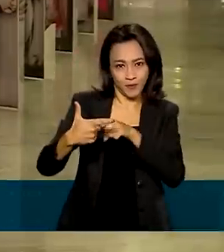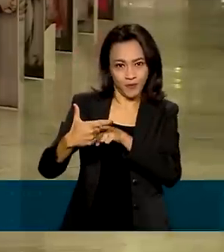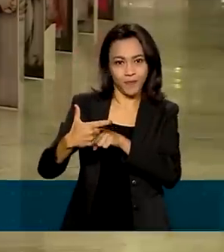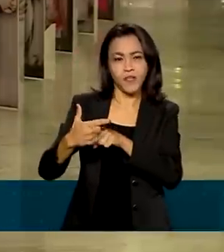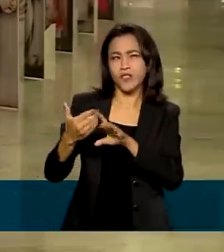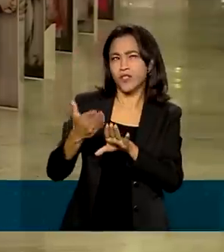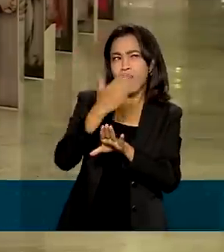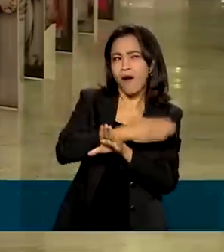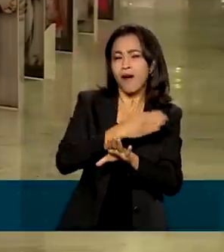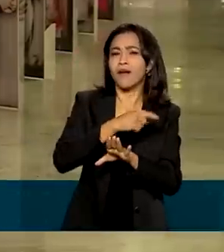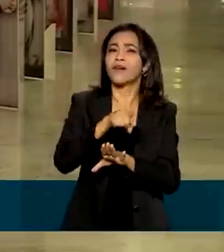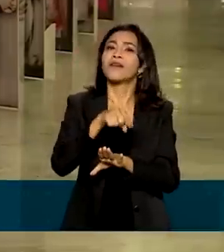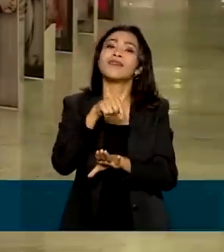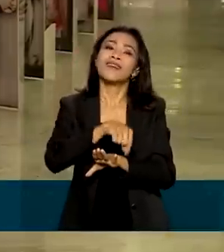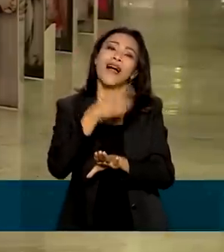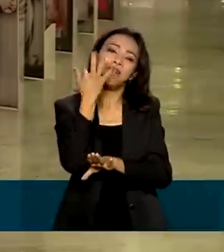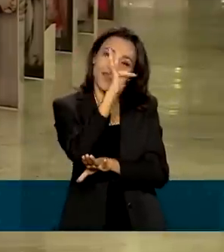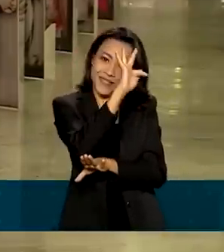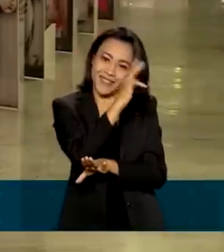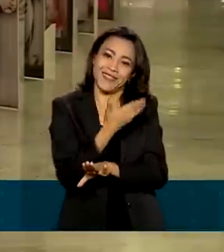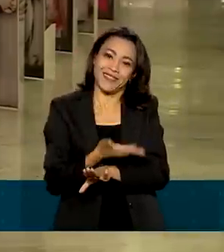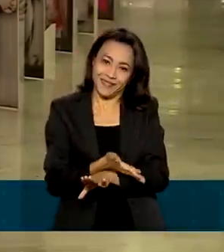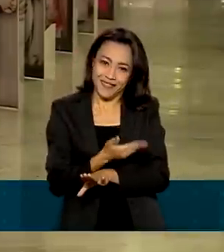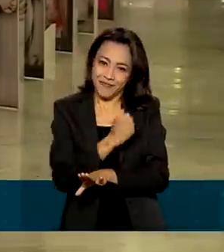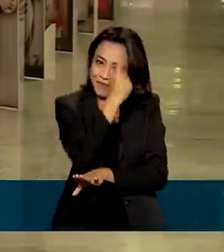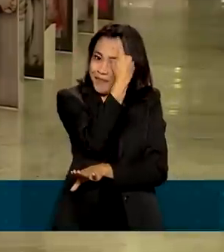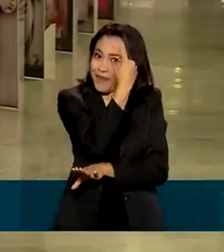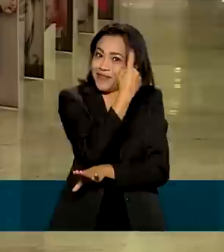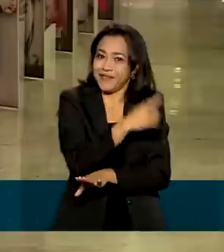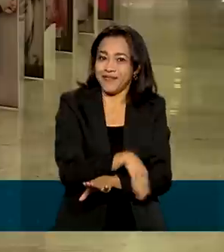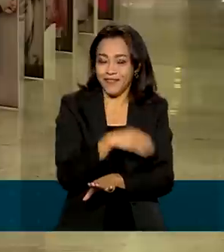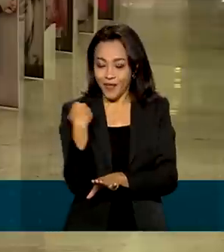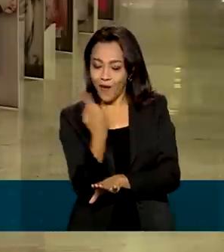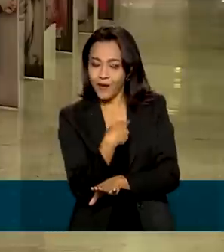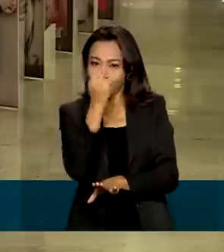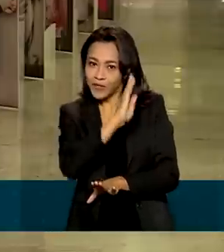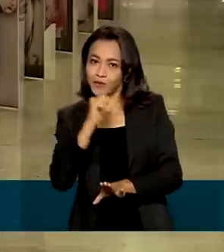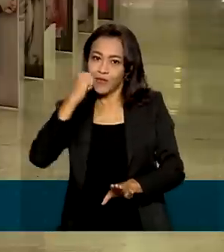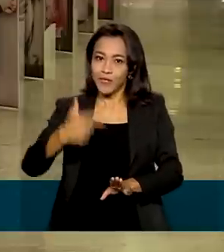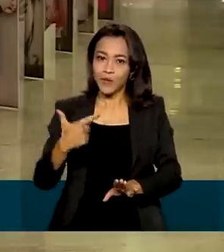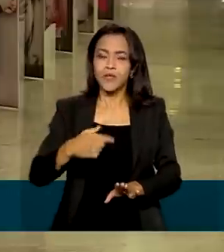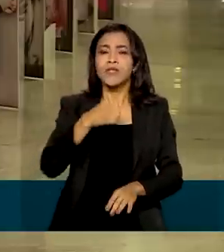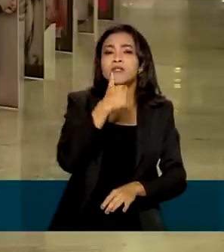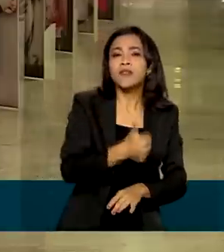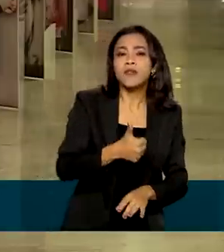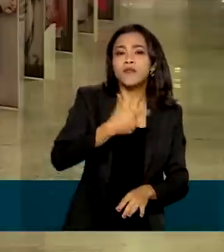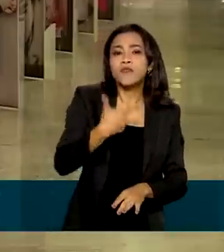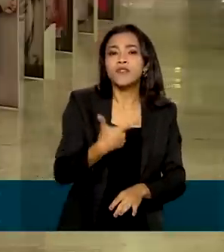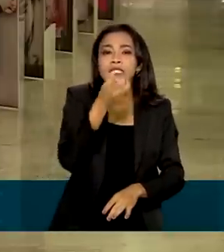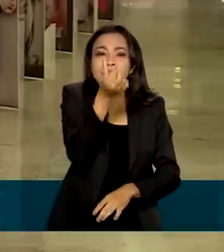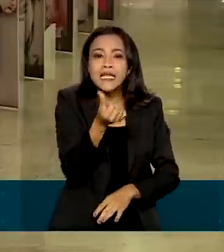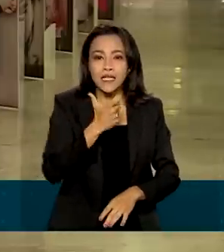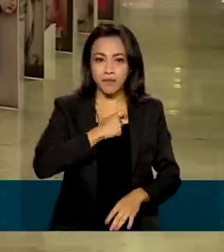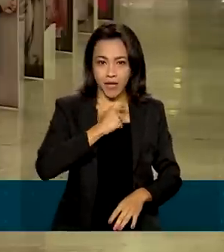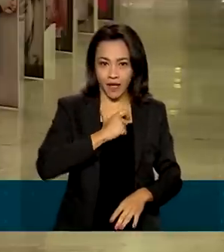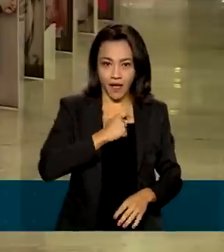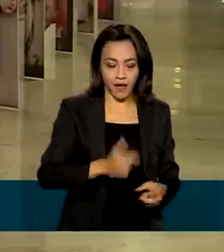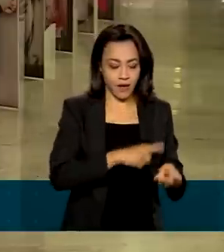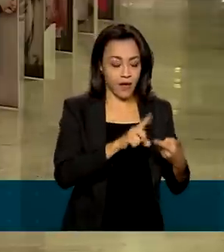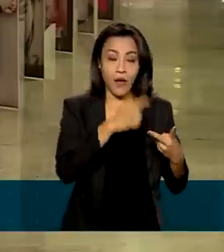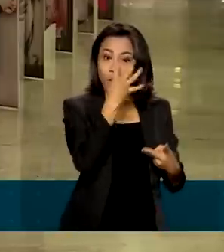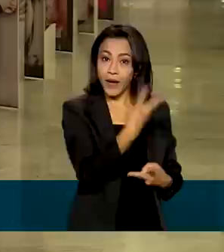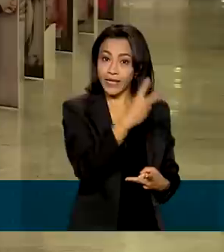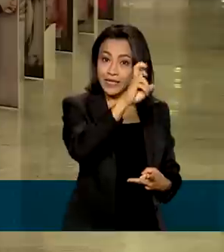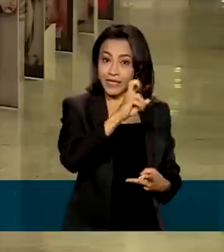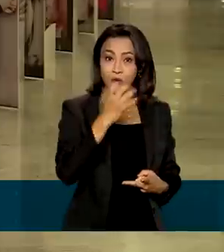atrás apenas da anfitriã França. Nossos atletas conquistaram 126 medalhas, 45 de